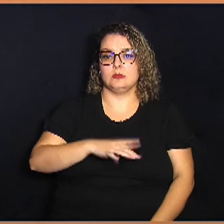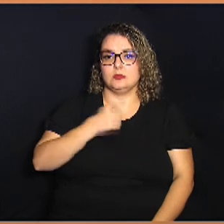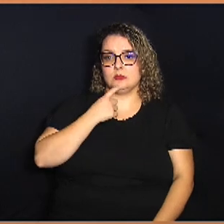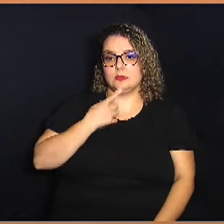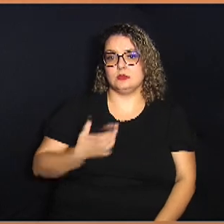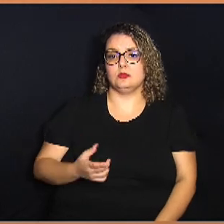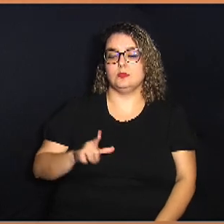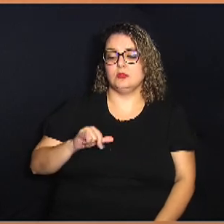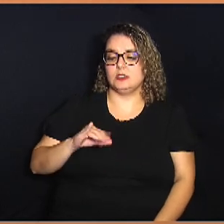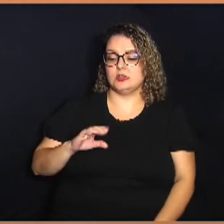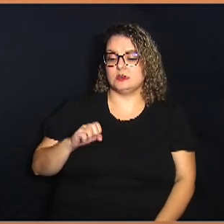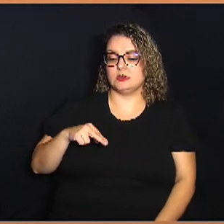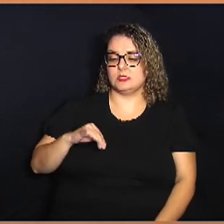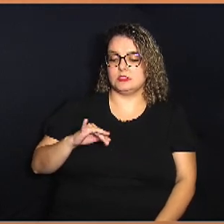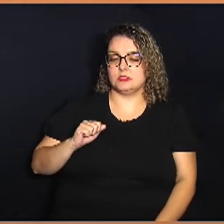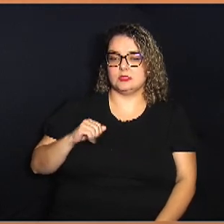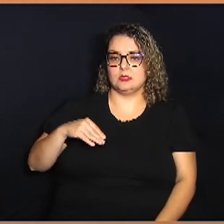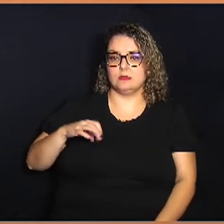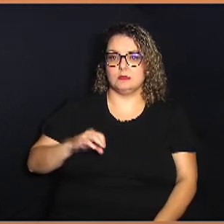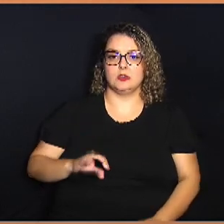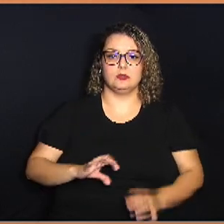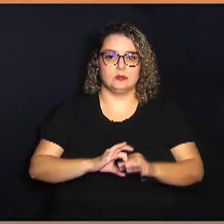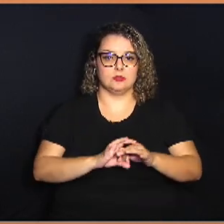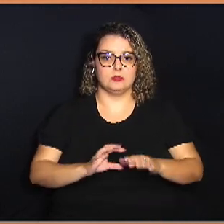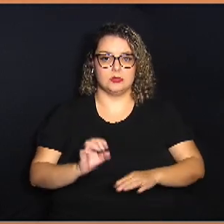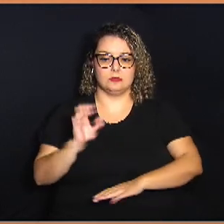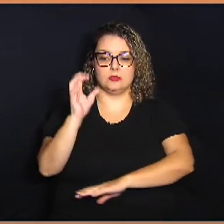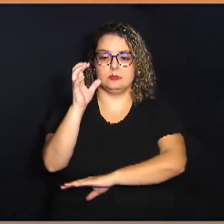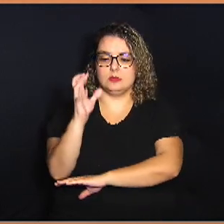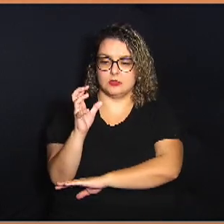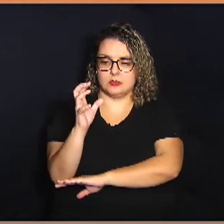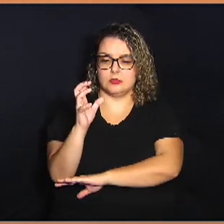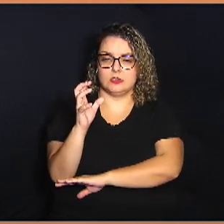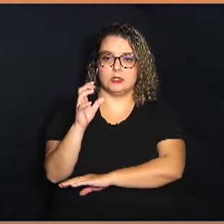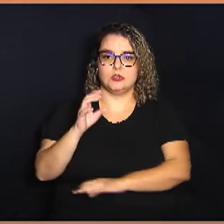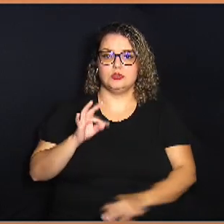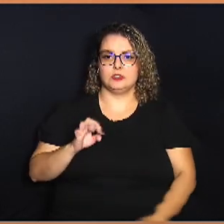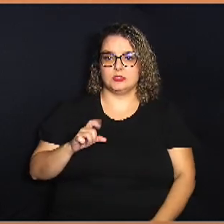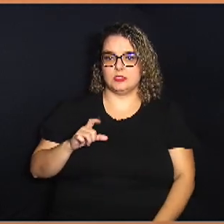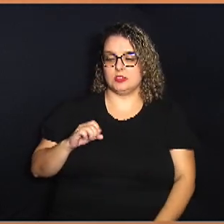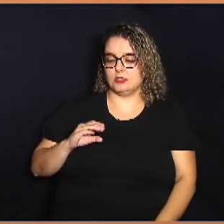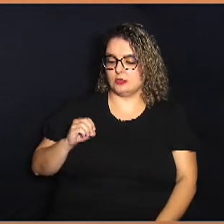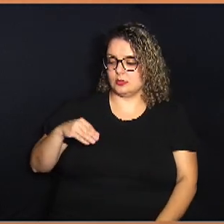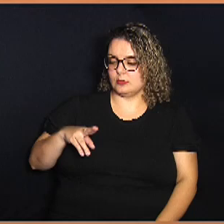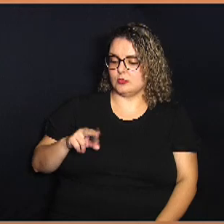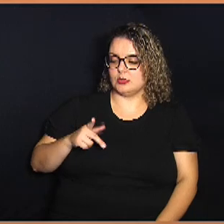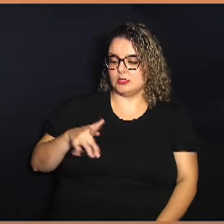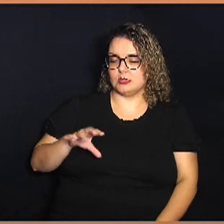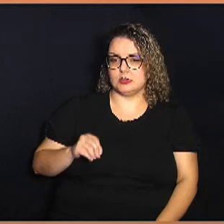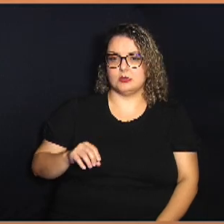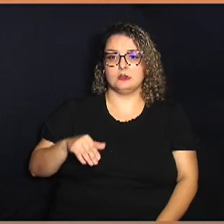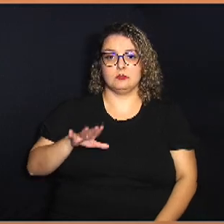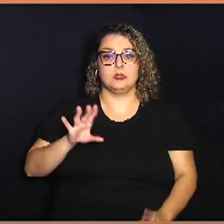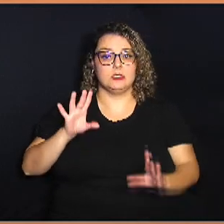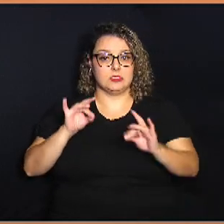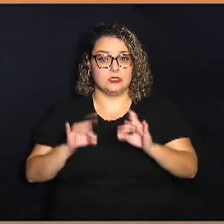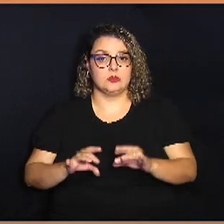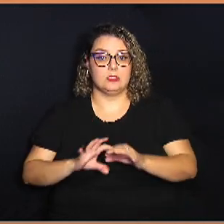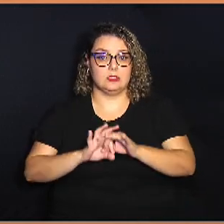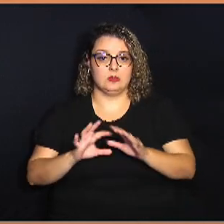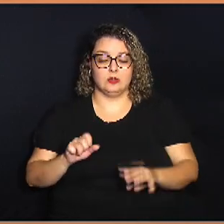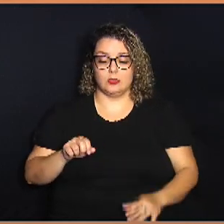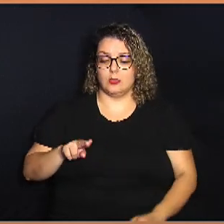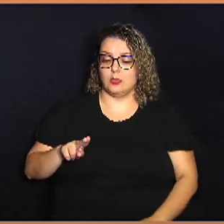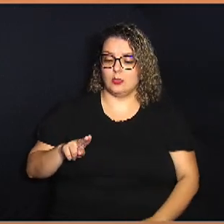licenciamento de infraestrutura de suporte para equipamentos de telecomunicações e afins autorizados homologados